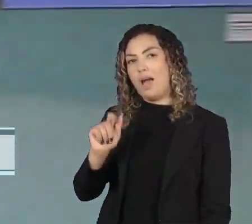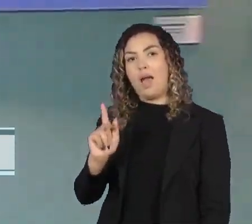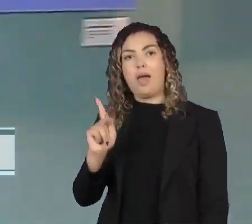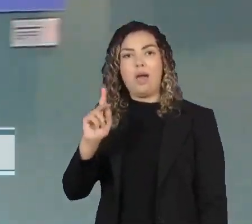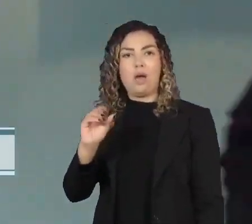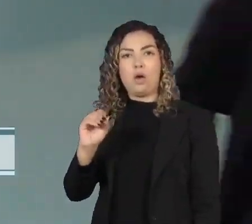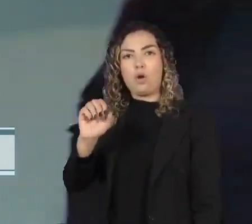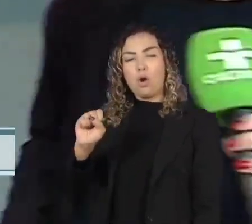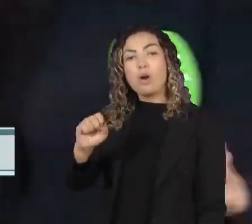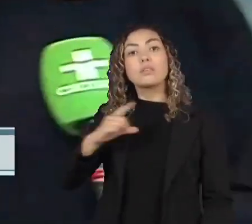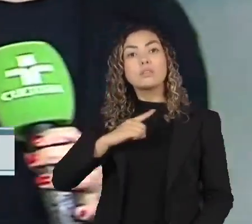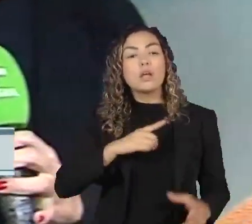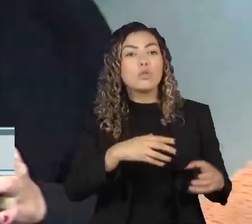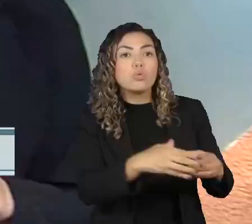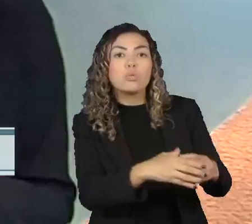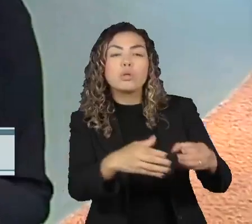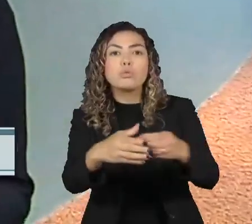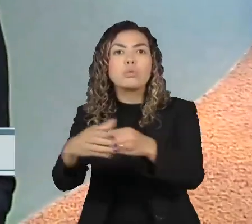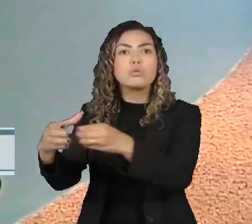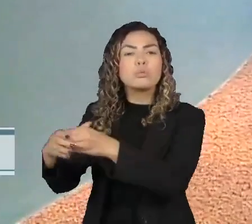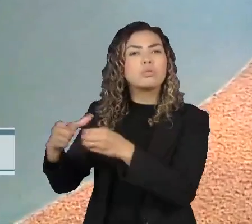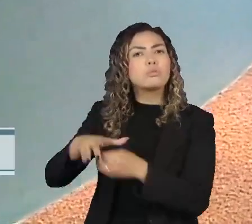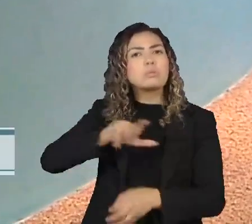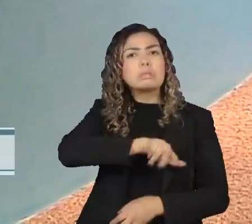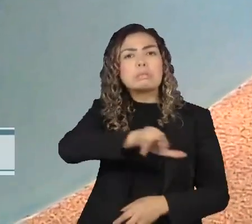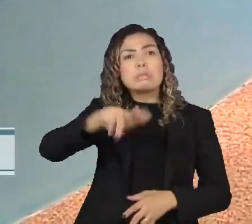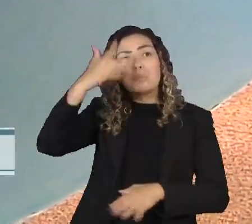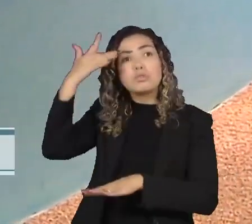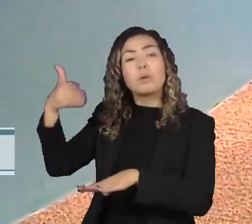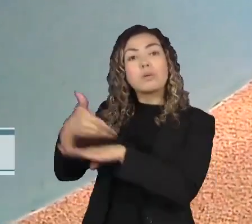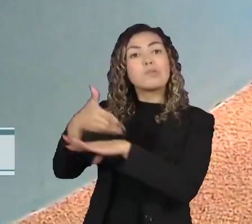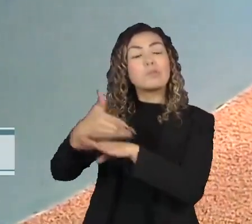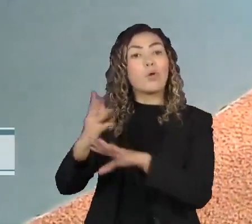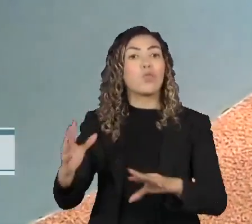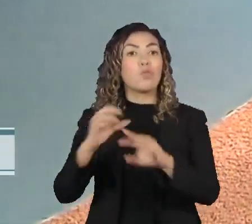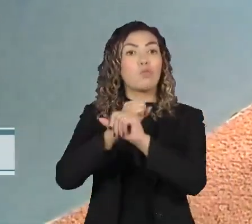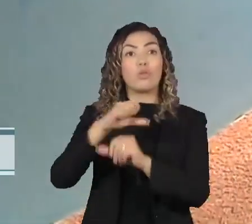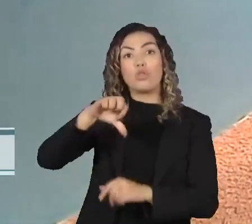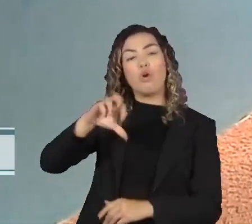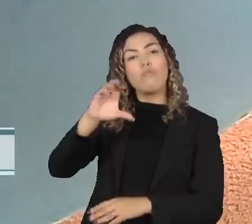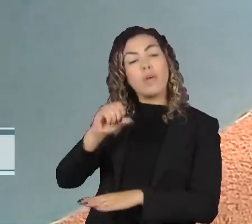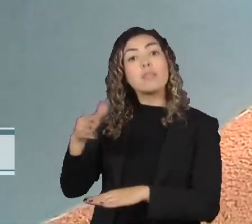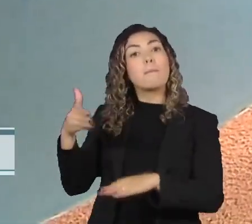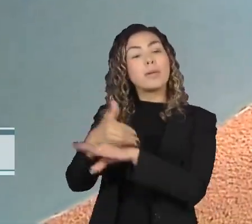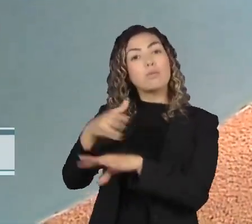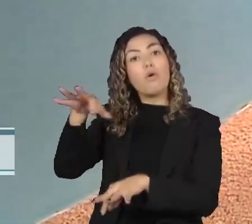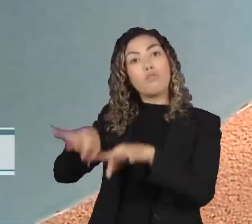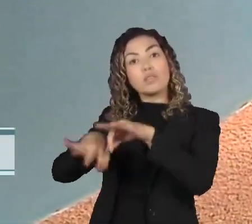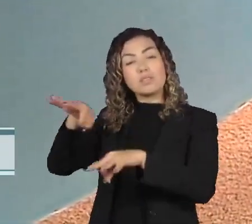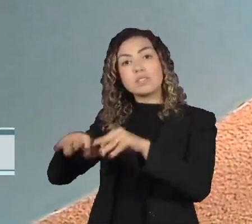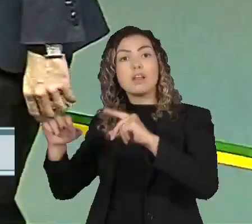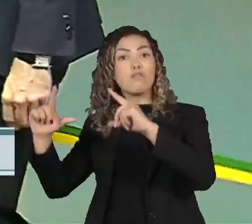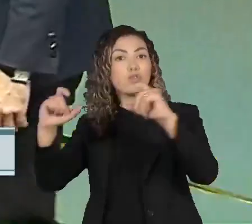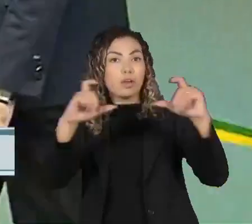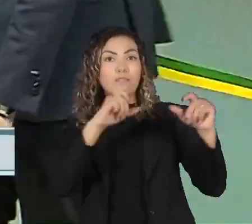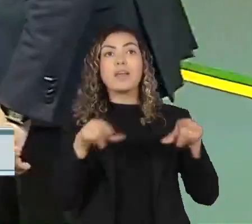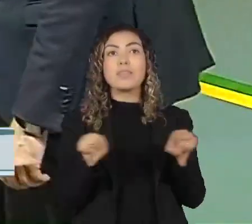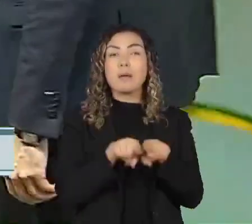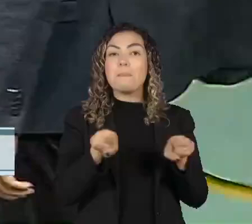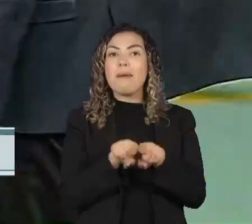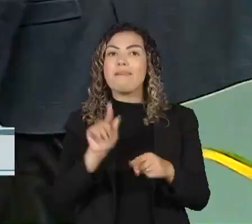e mais de 90 participantes, que tiveram acesso a oficinas de fotografia urbana e artes visuais.